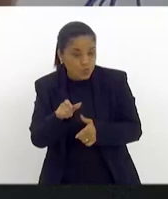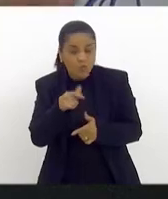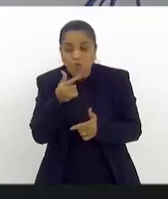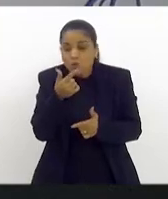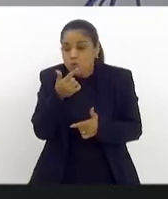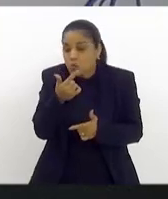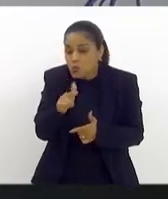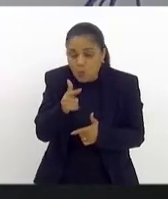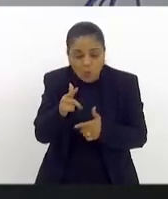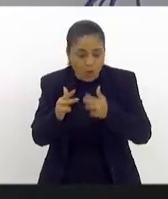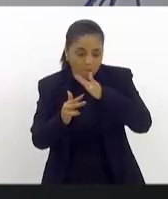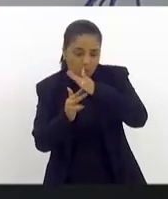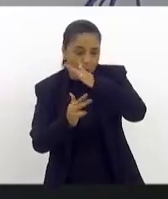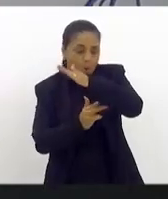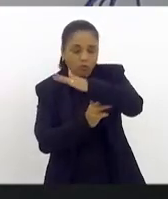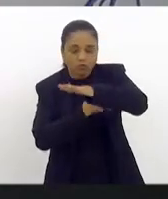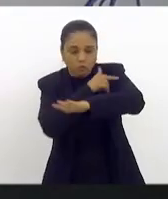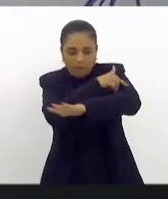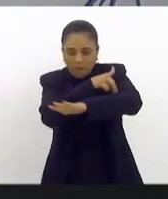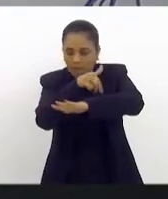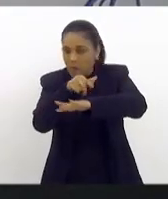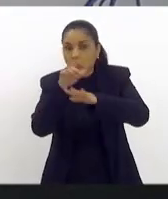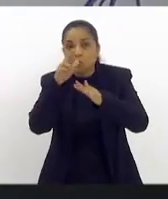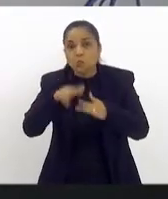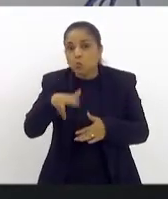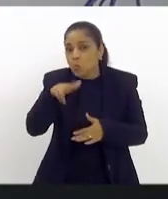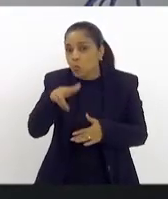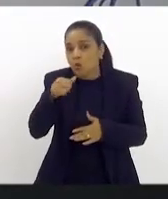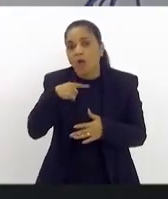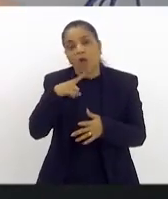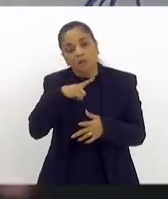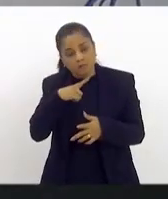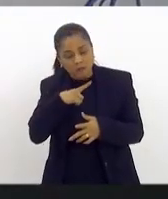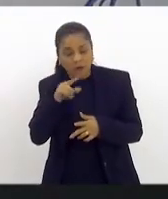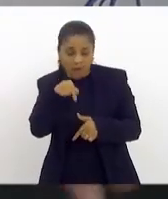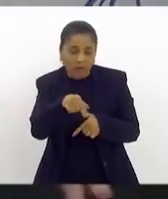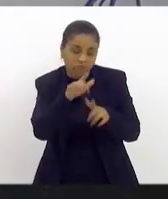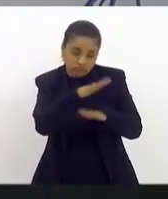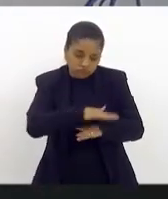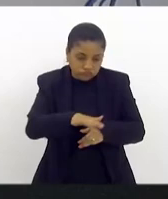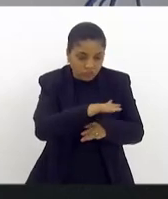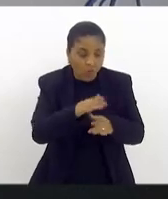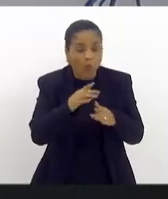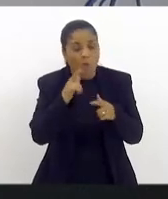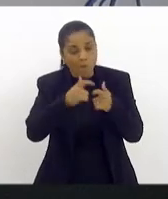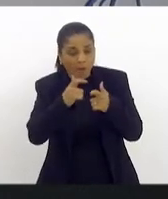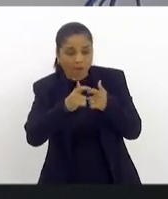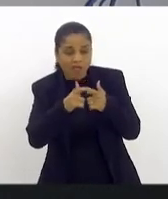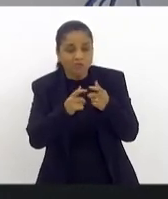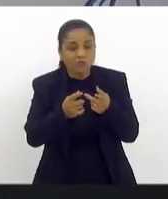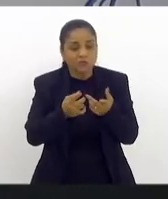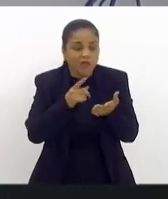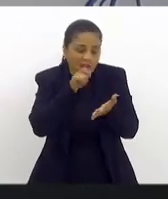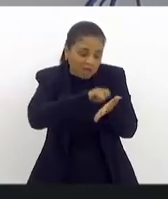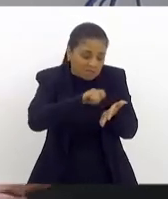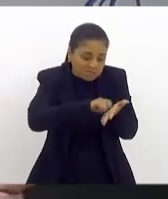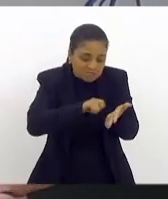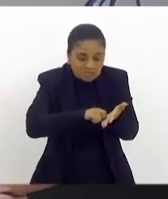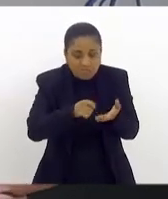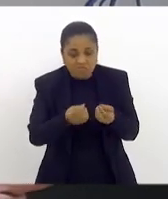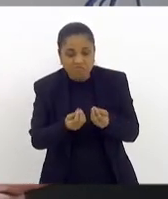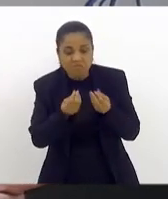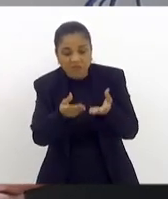atravessou a ponte de Rio Niterói. E aí tem um médicozinho lá que dá uma receita, um diagnóstico, e aquela criança às vezes com um potencial